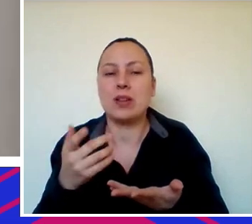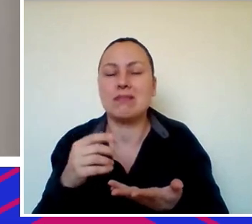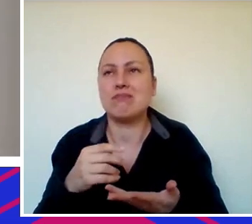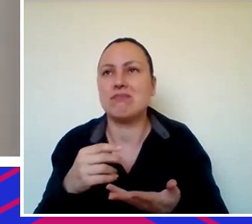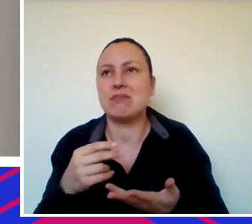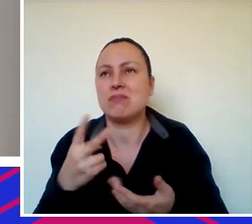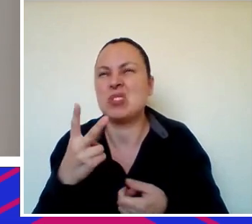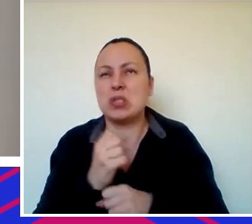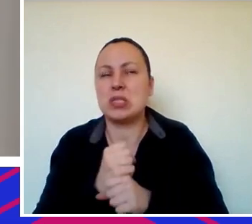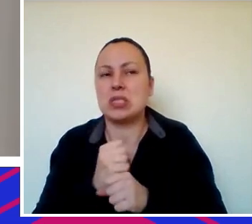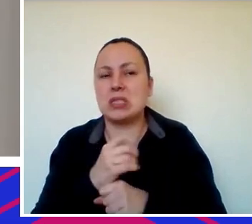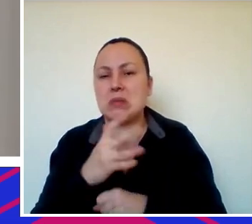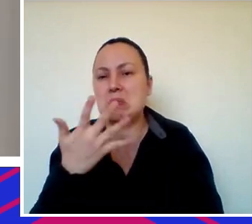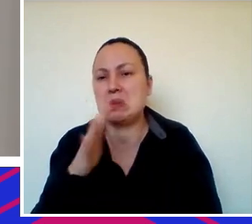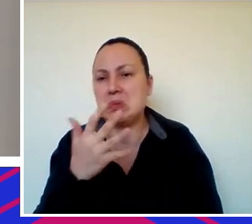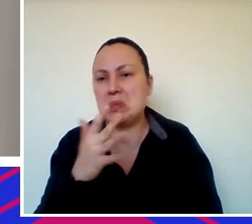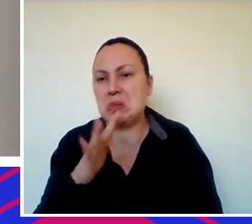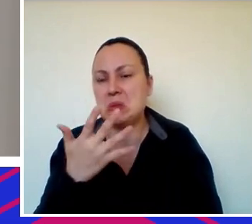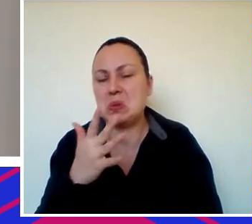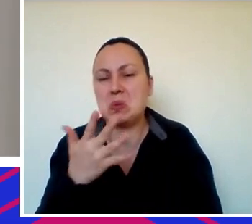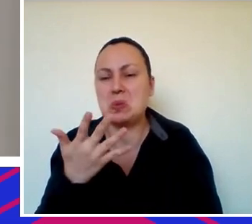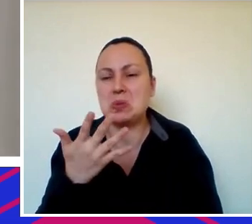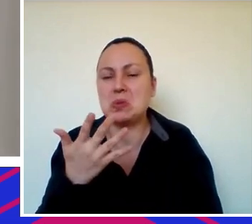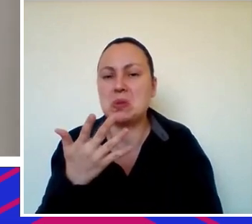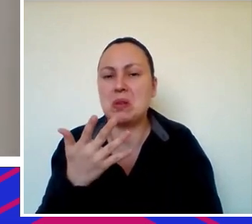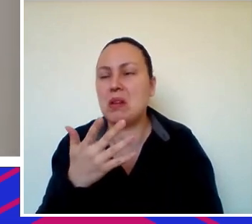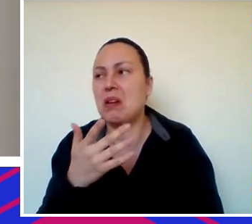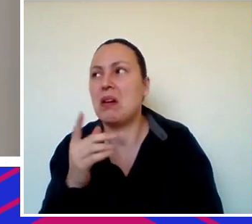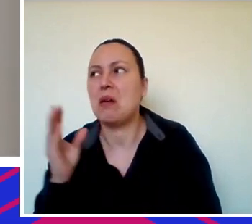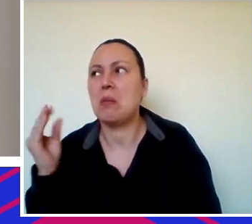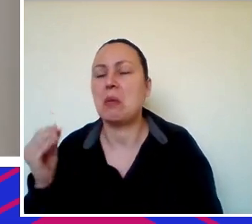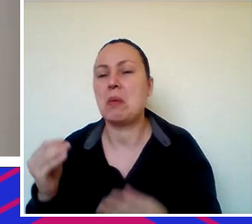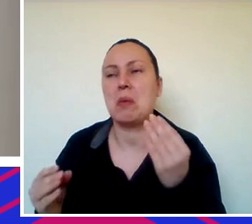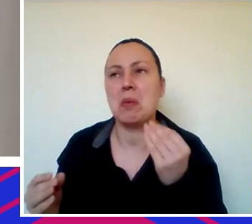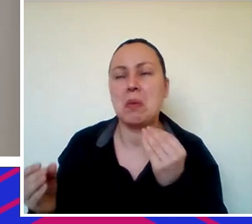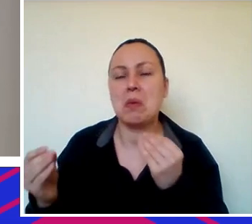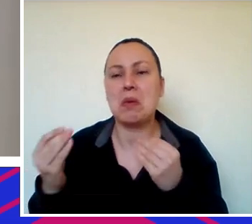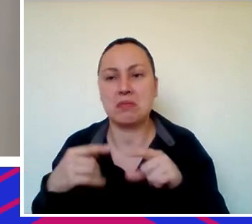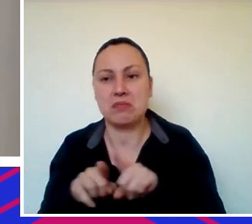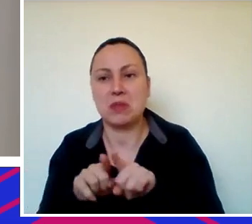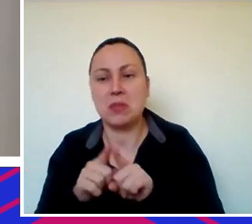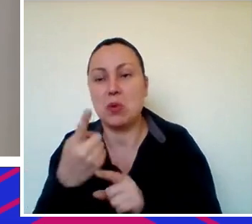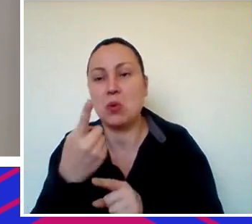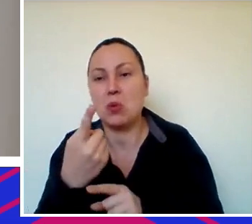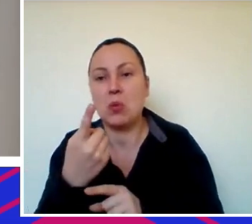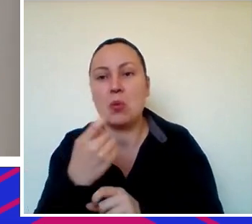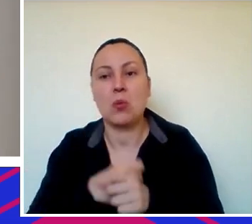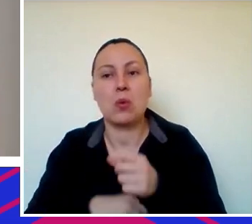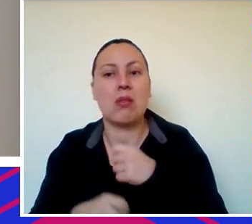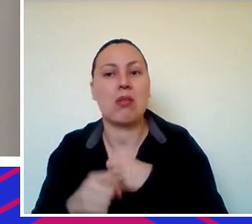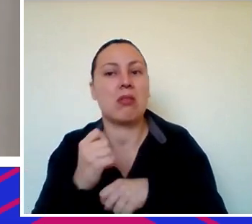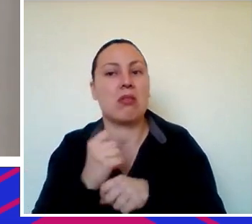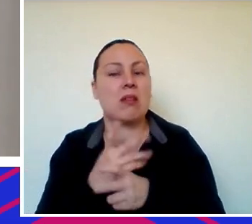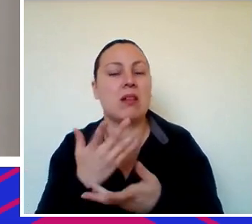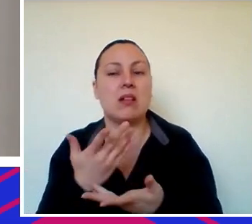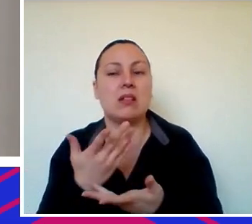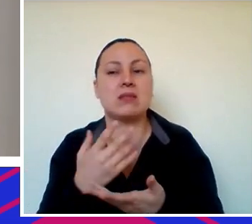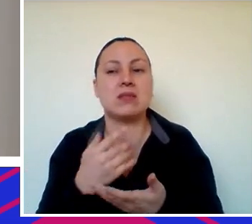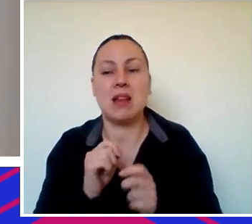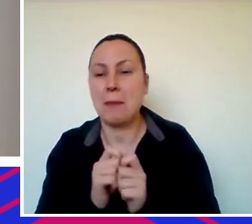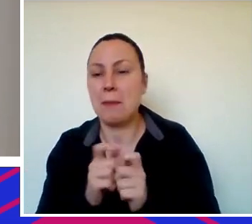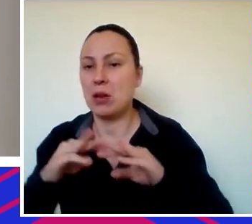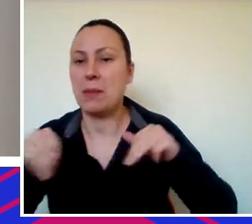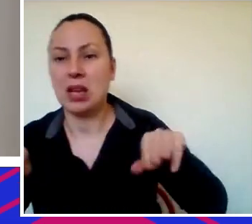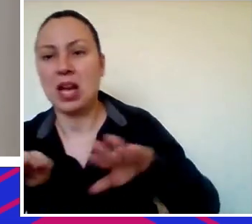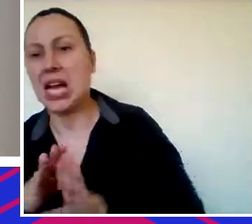anos que isso começou a mais ou menos aparecer aí no ouvido até do pessoal do mercado, né? Até um ano, um ano e meio atrás, até muita gente até do mercado ainda não tinha